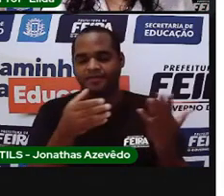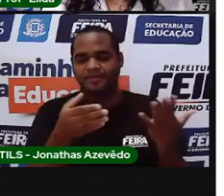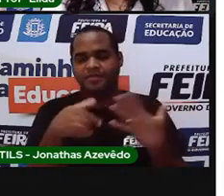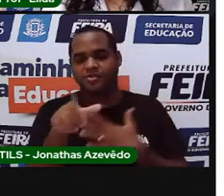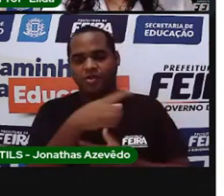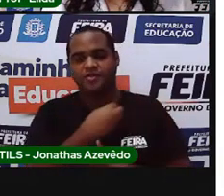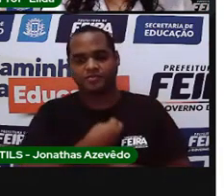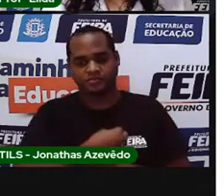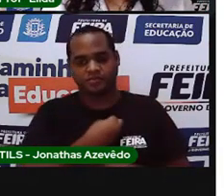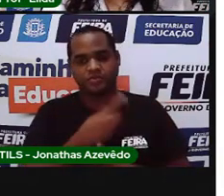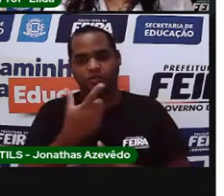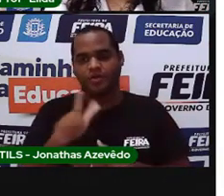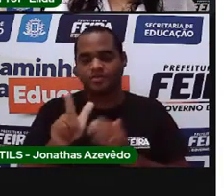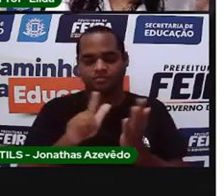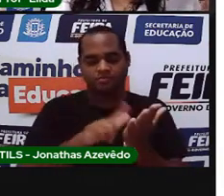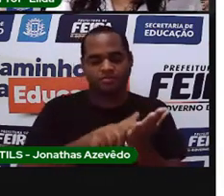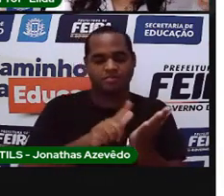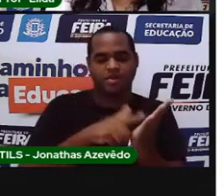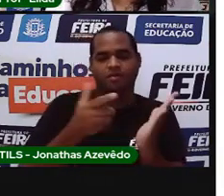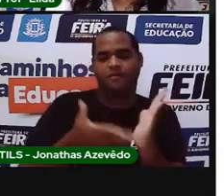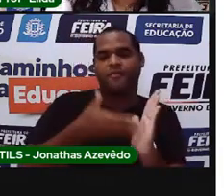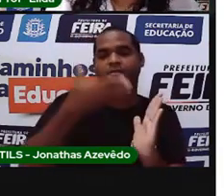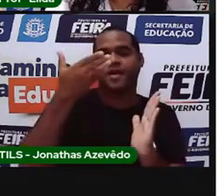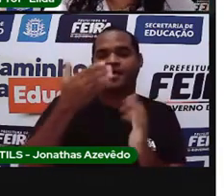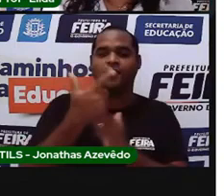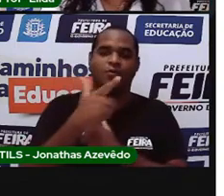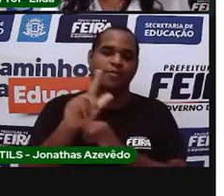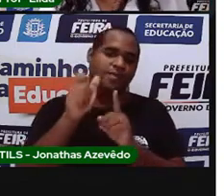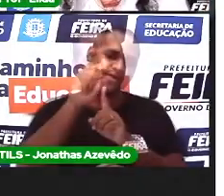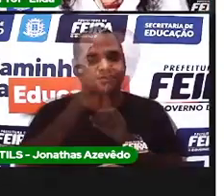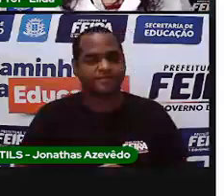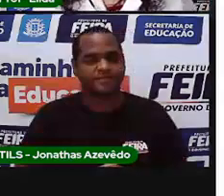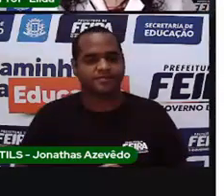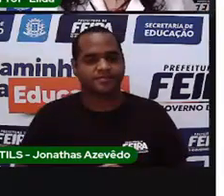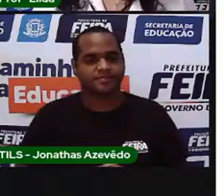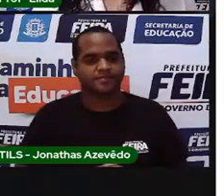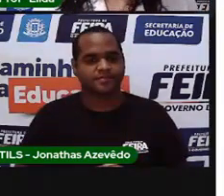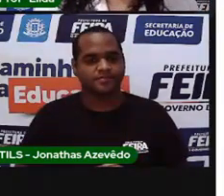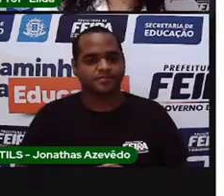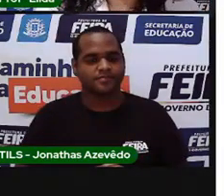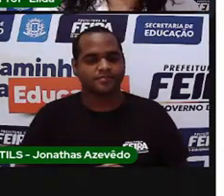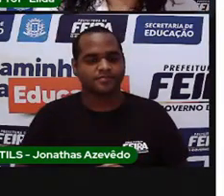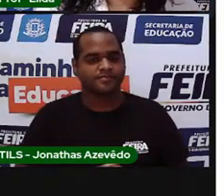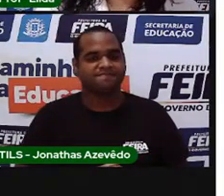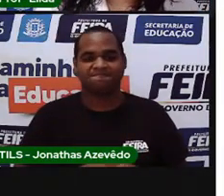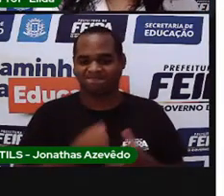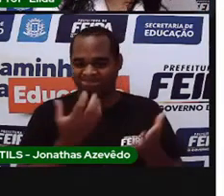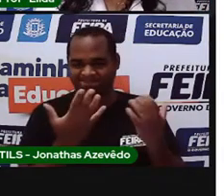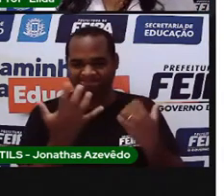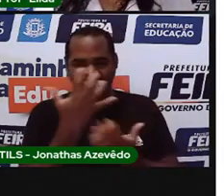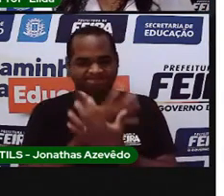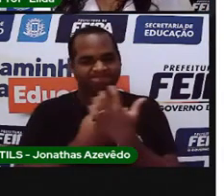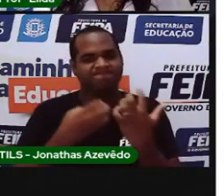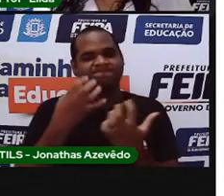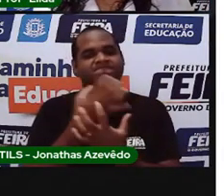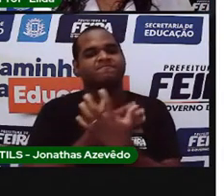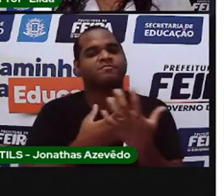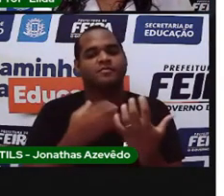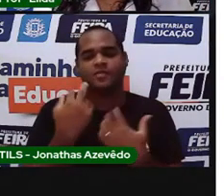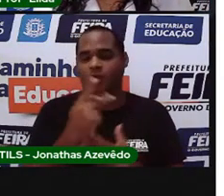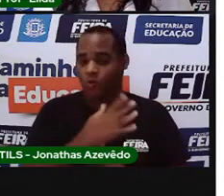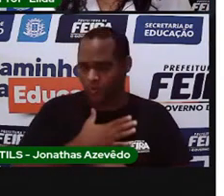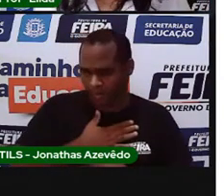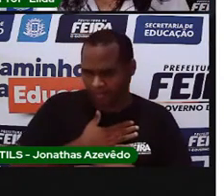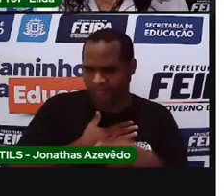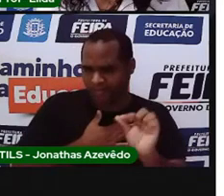outra folha de calendário com o próximo mês. Vamos cantar? Vocês gostam de